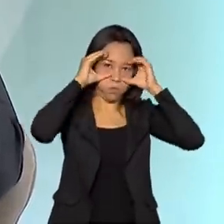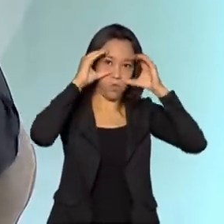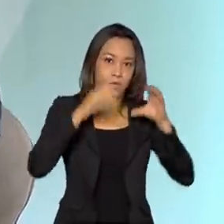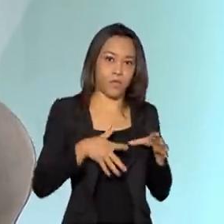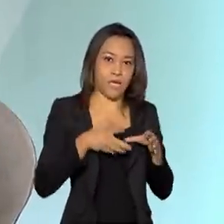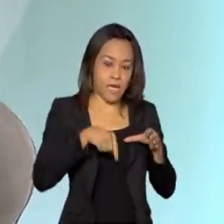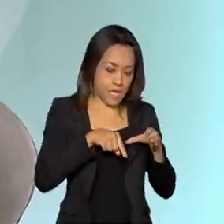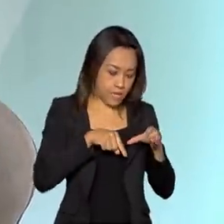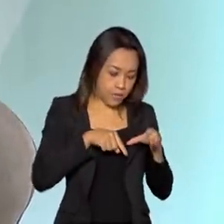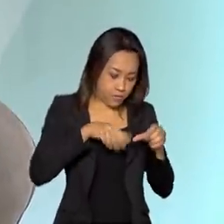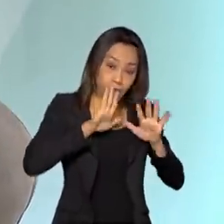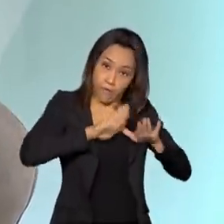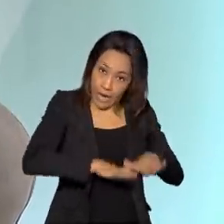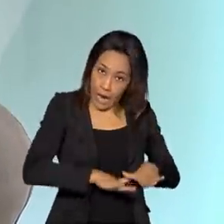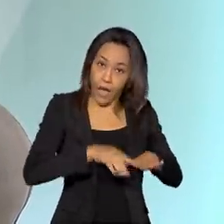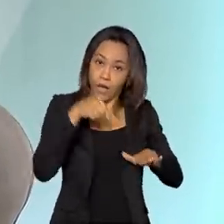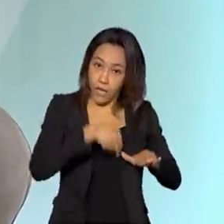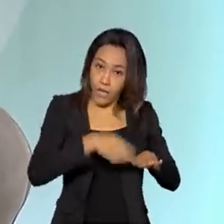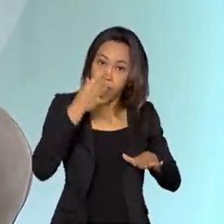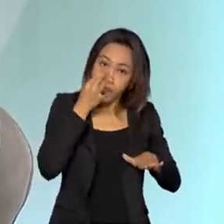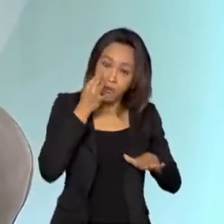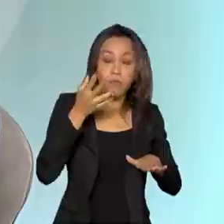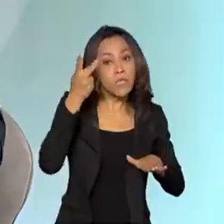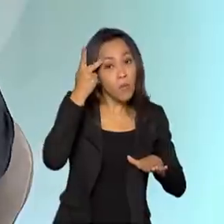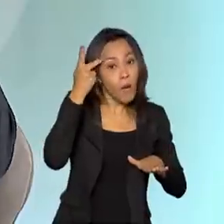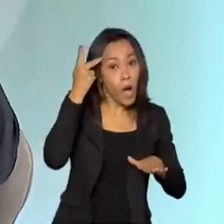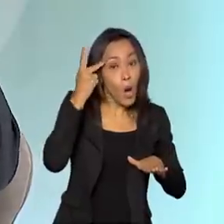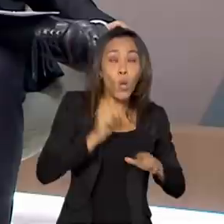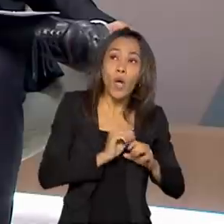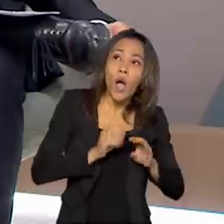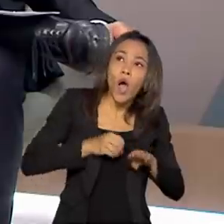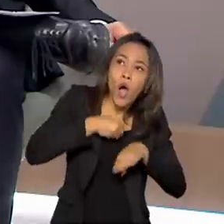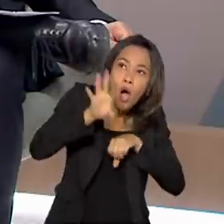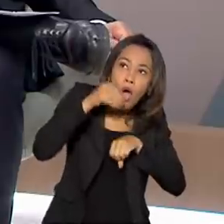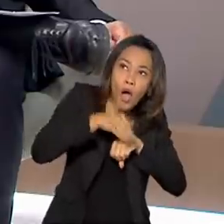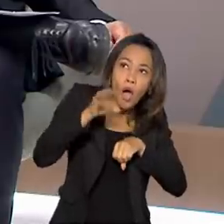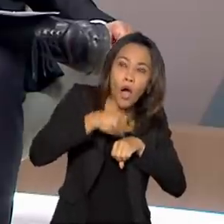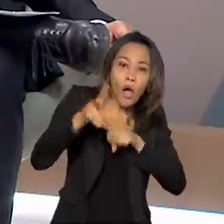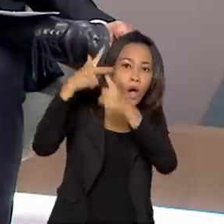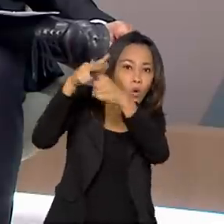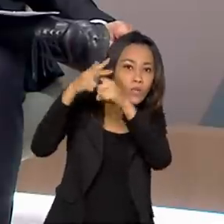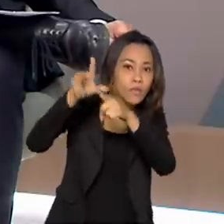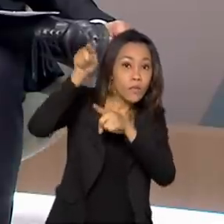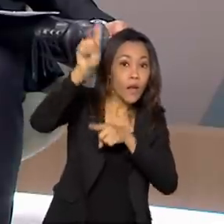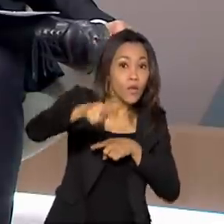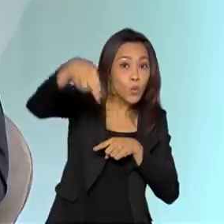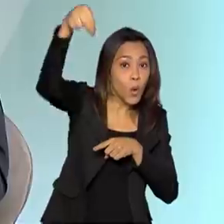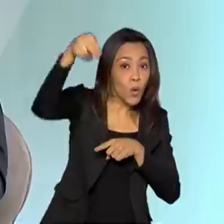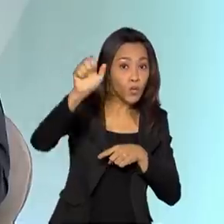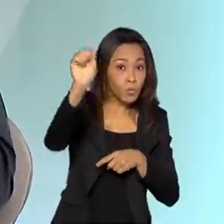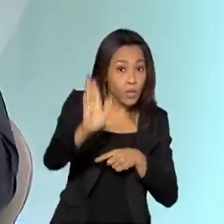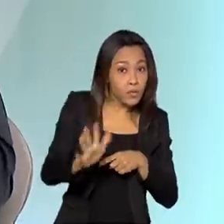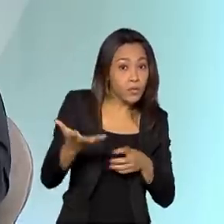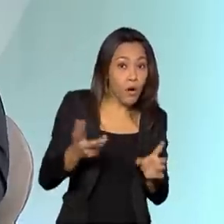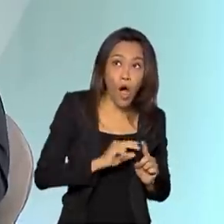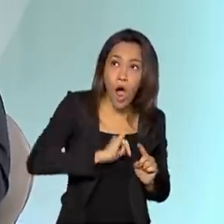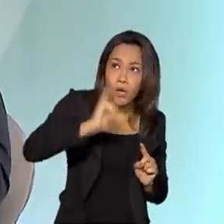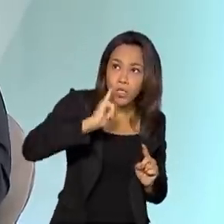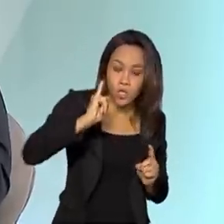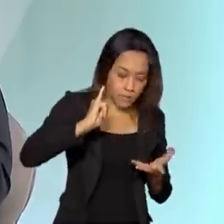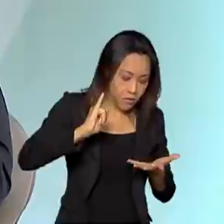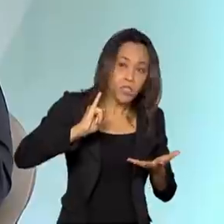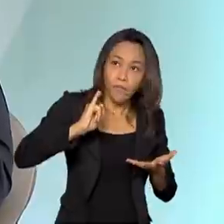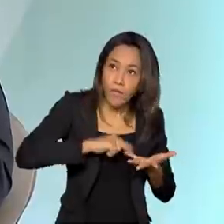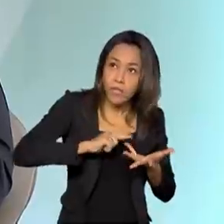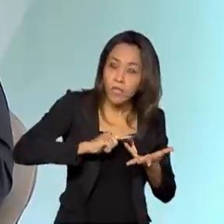especialista ficará em São Paulo, dando uma assistência remota ao técnico lá na cidade do norte. Então, tudo isso